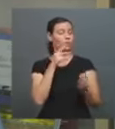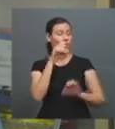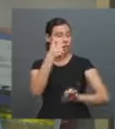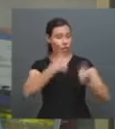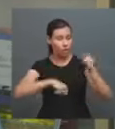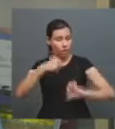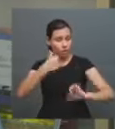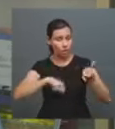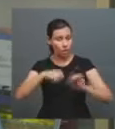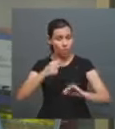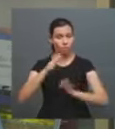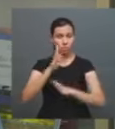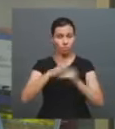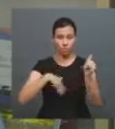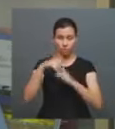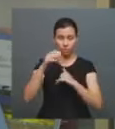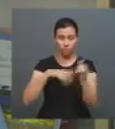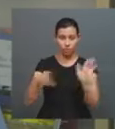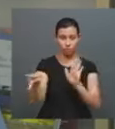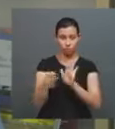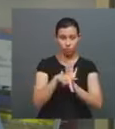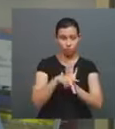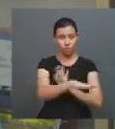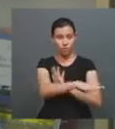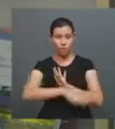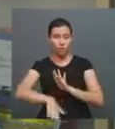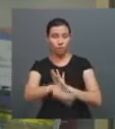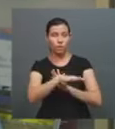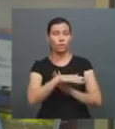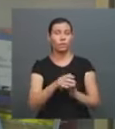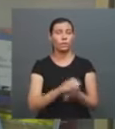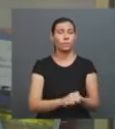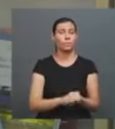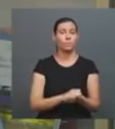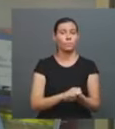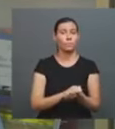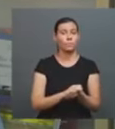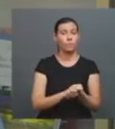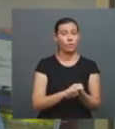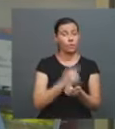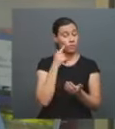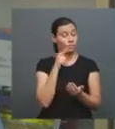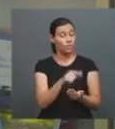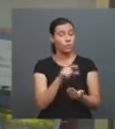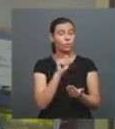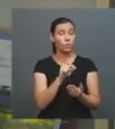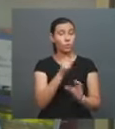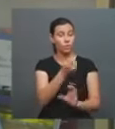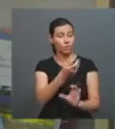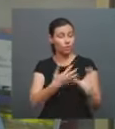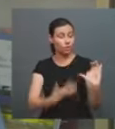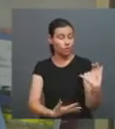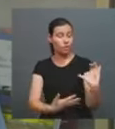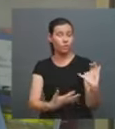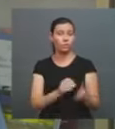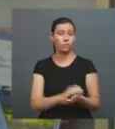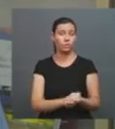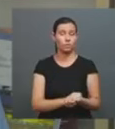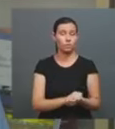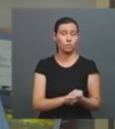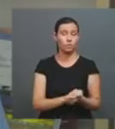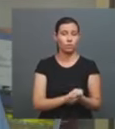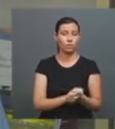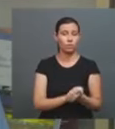São especialistas na área da obra. Eles não sabem quem é o autor, a obra é descaracterizada. E o autor também não sabe quem